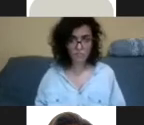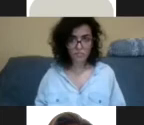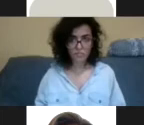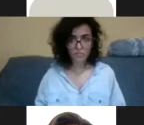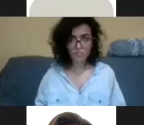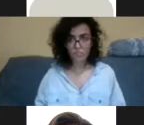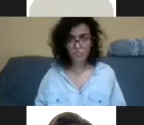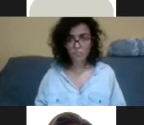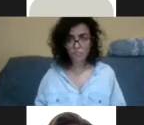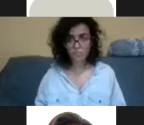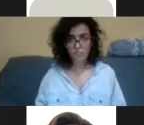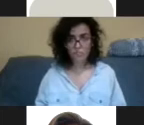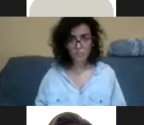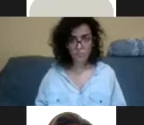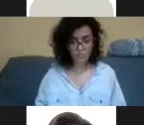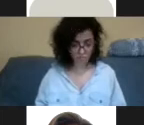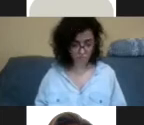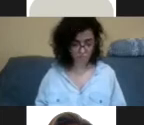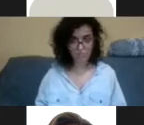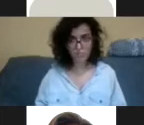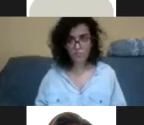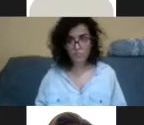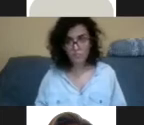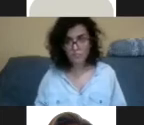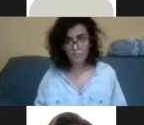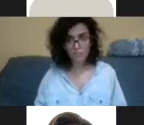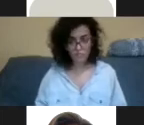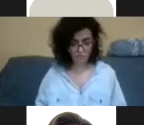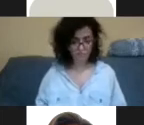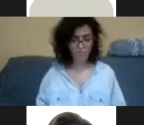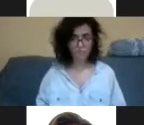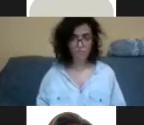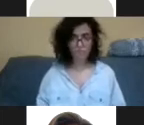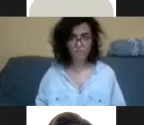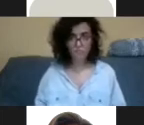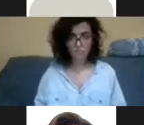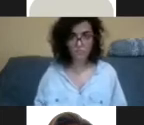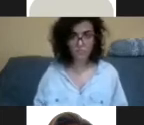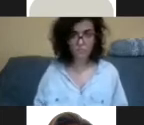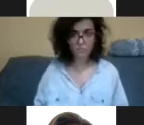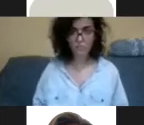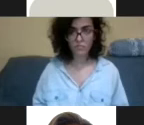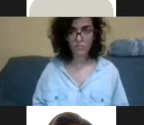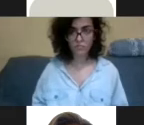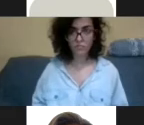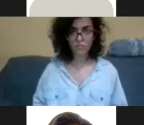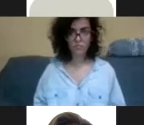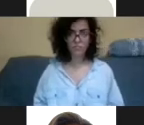A gente vai disponibilizar todos os links como atividade complementar na plataforma depois, tá bom? certo. Obrigada.